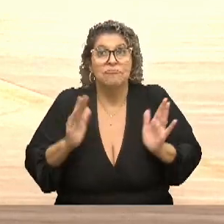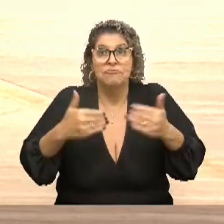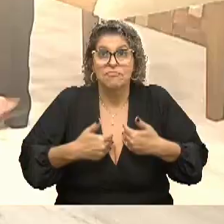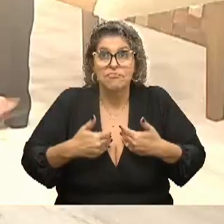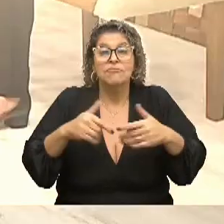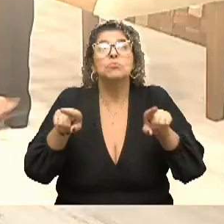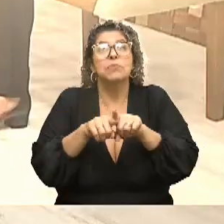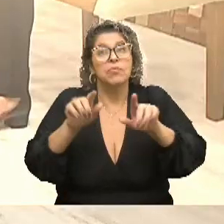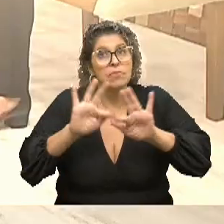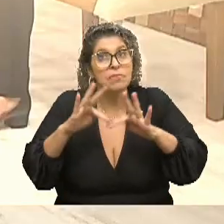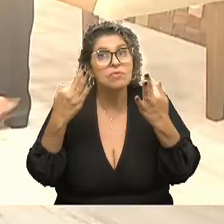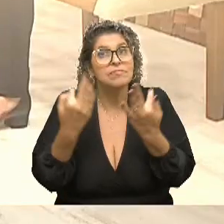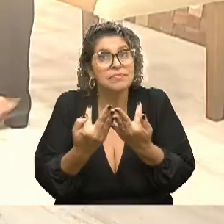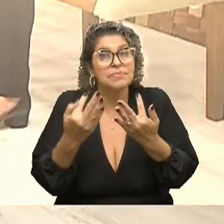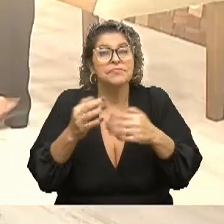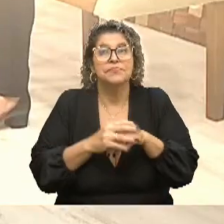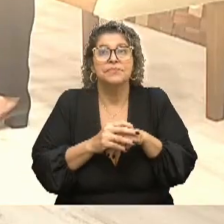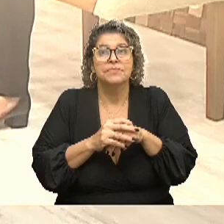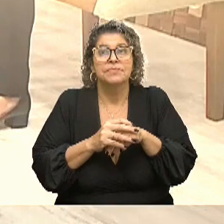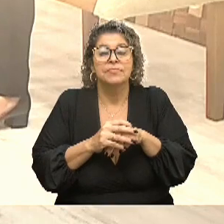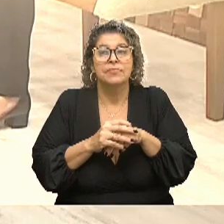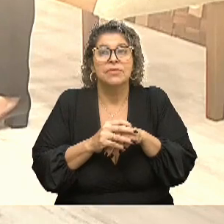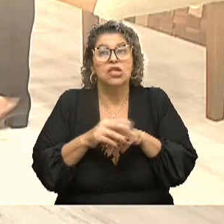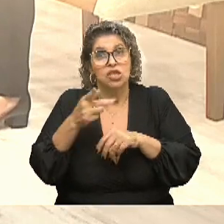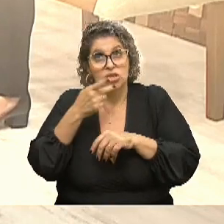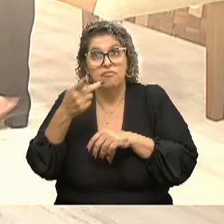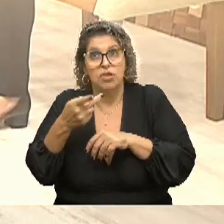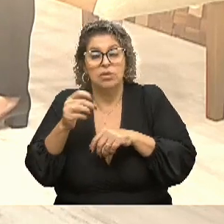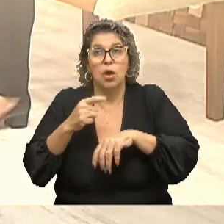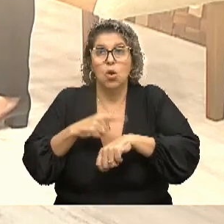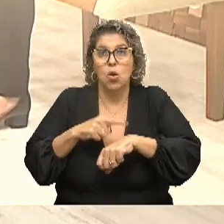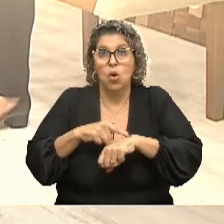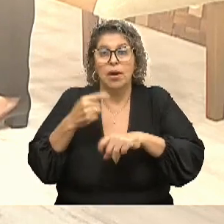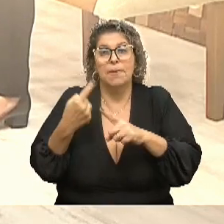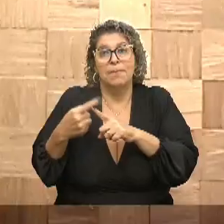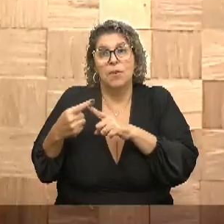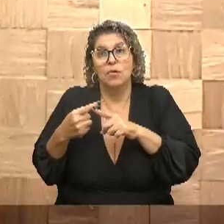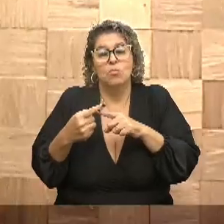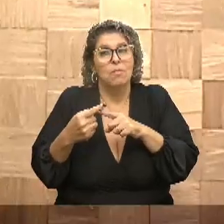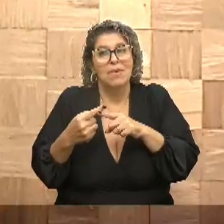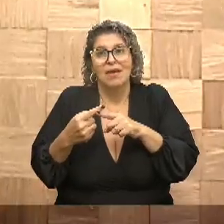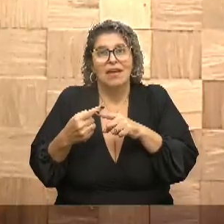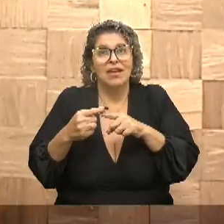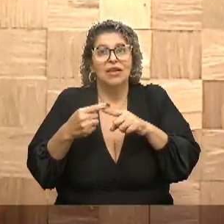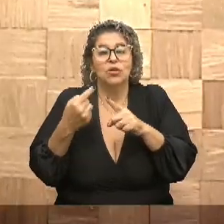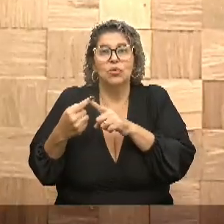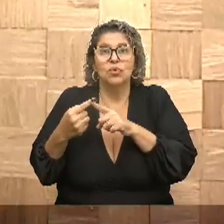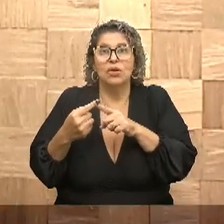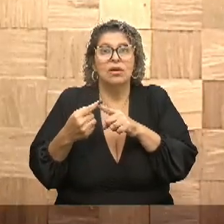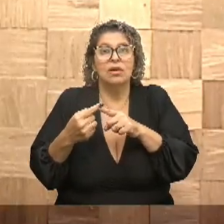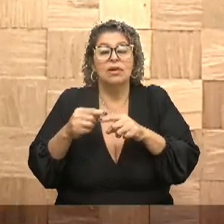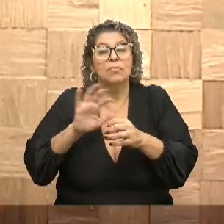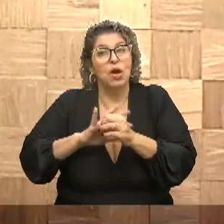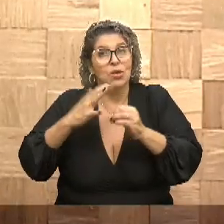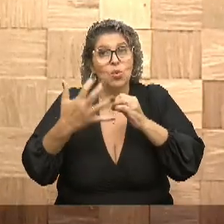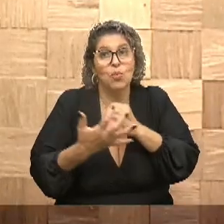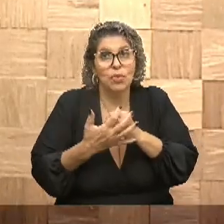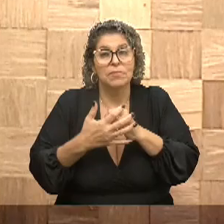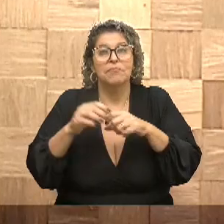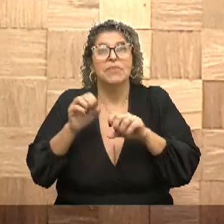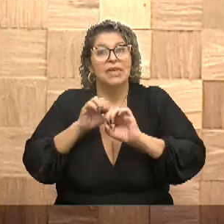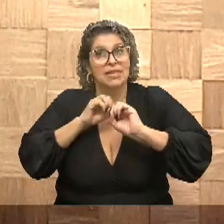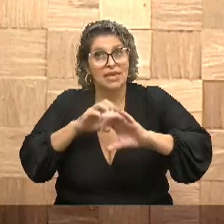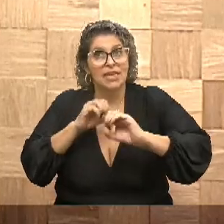famílias. A gente está falando, inclusive, de um momento, Luciana, em que em função da Covid, a pasta da Secretaria da Saúde acabou sendo